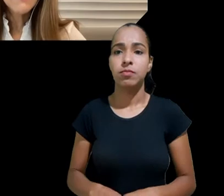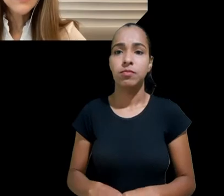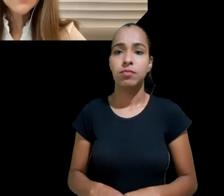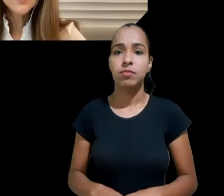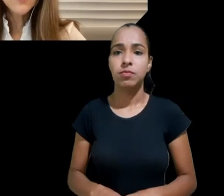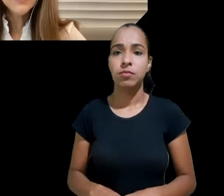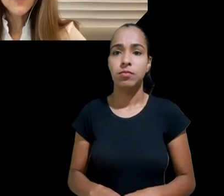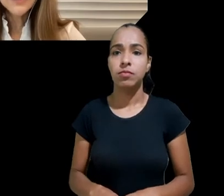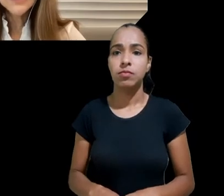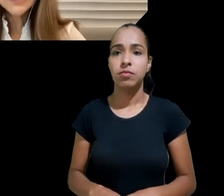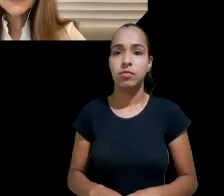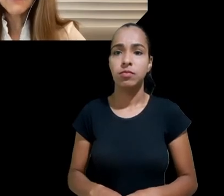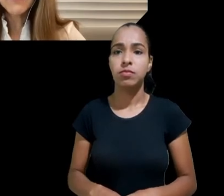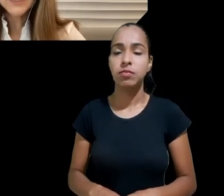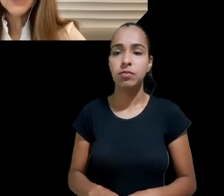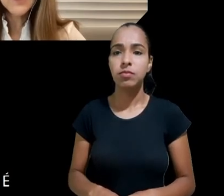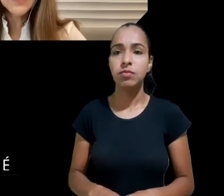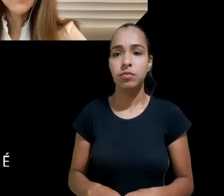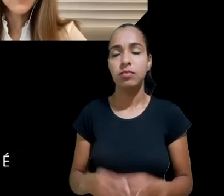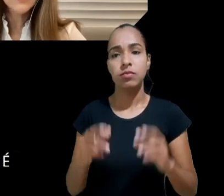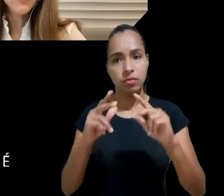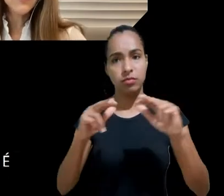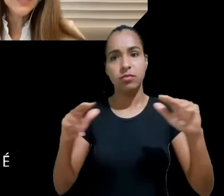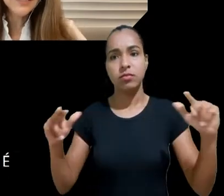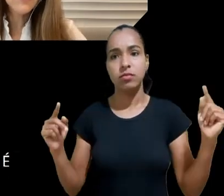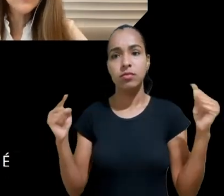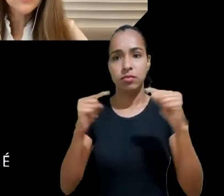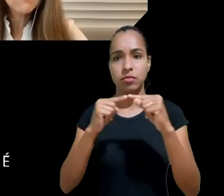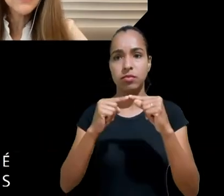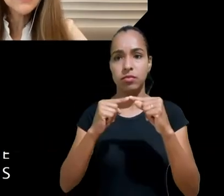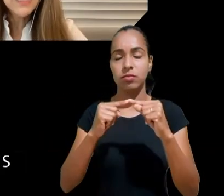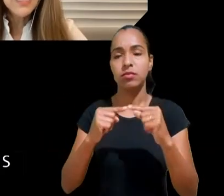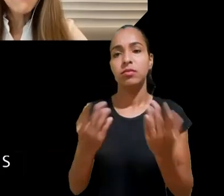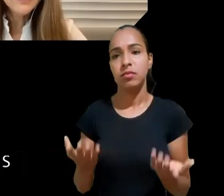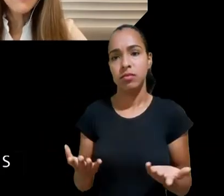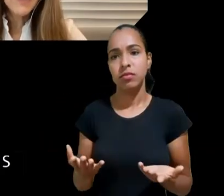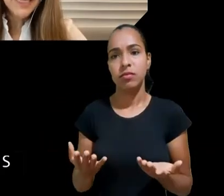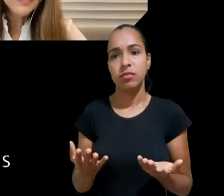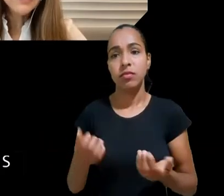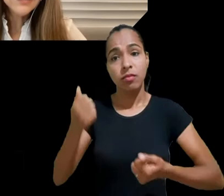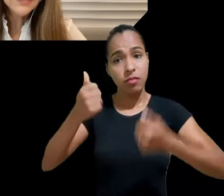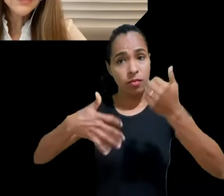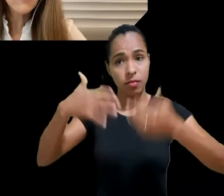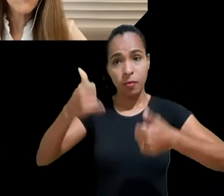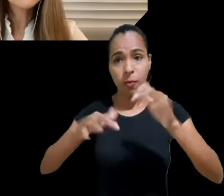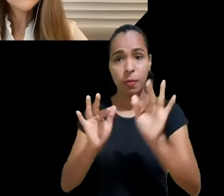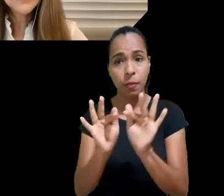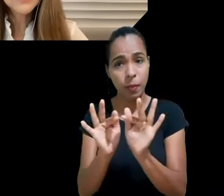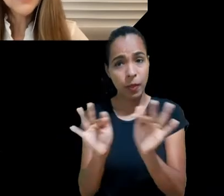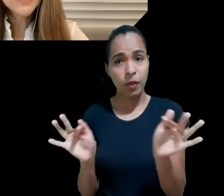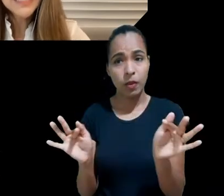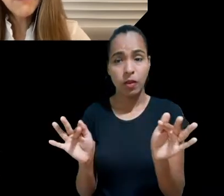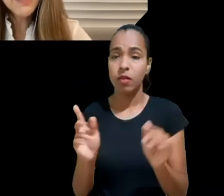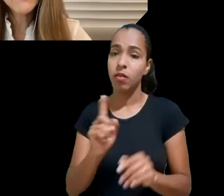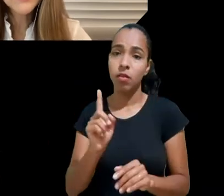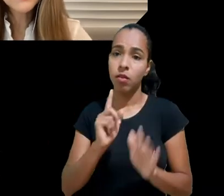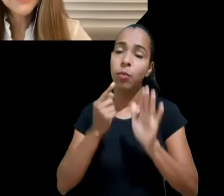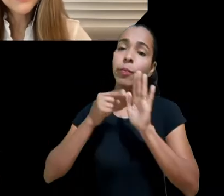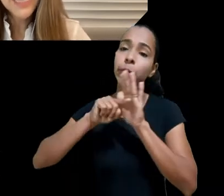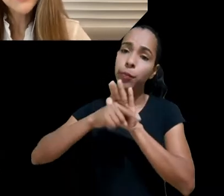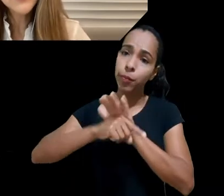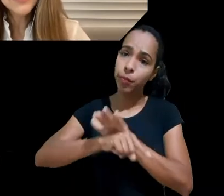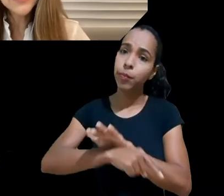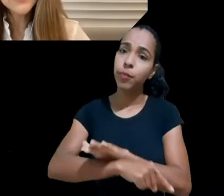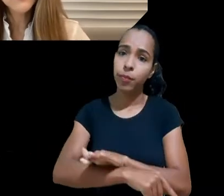cabíveis em situações assim. Então, não estamos falando de uma questão simples, mas me parece que considerando essa hiper